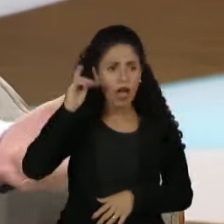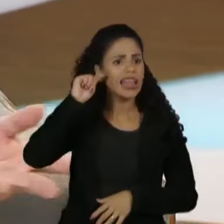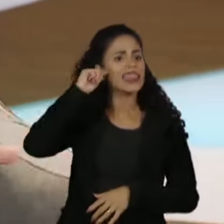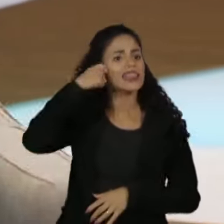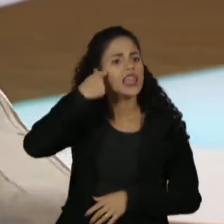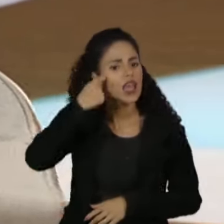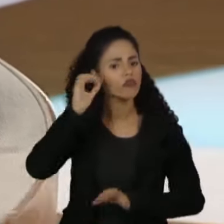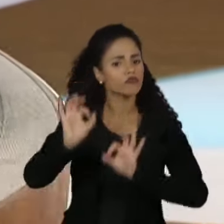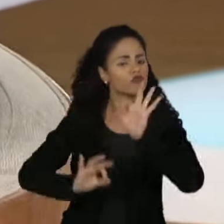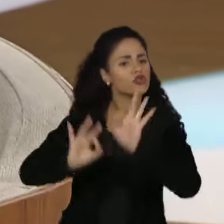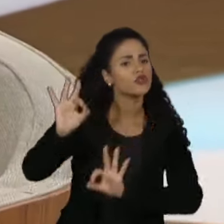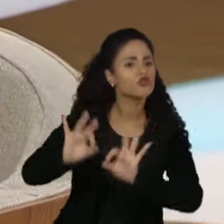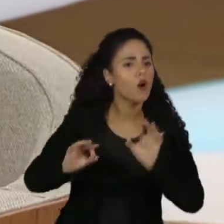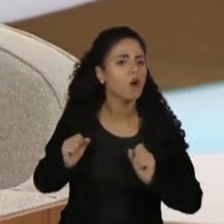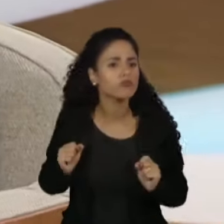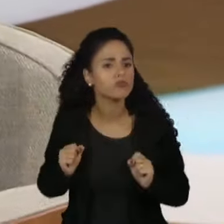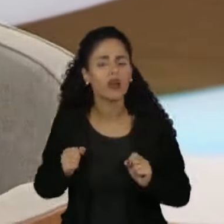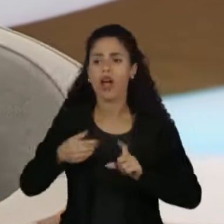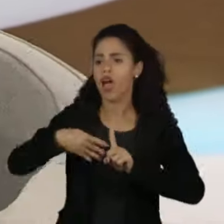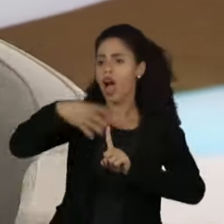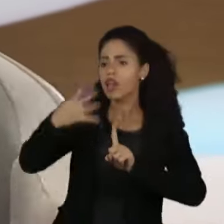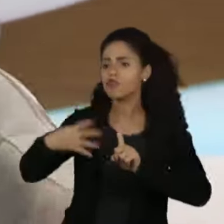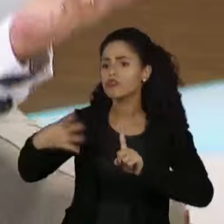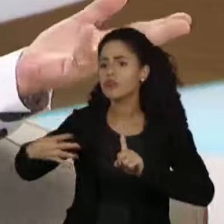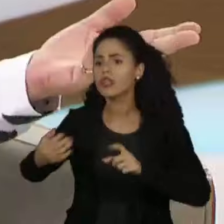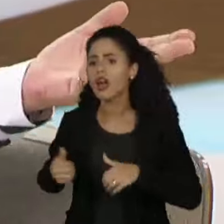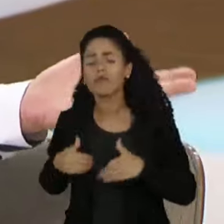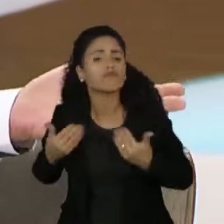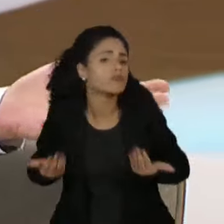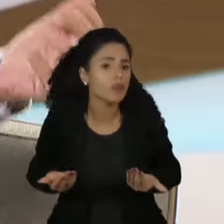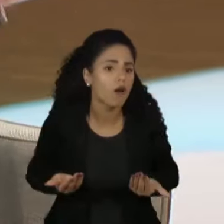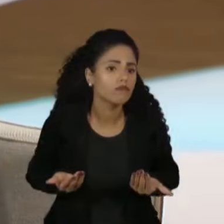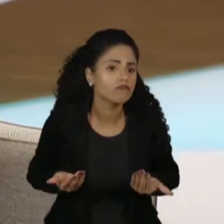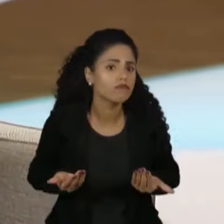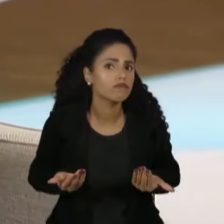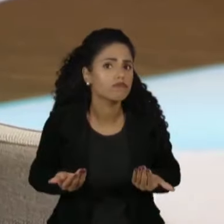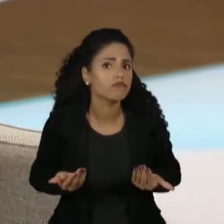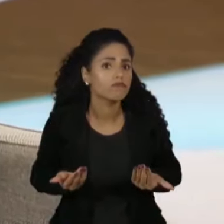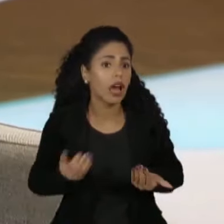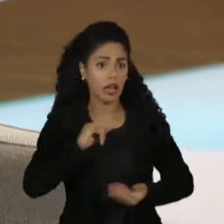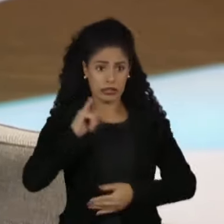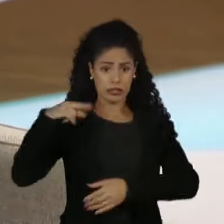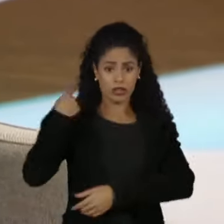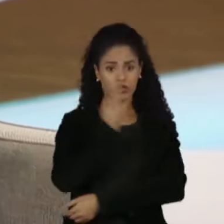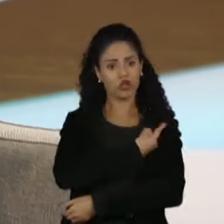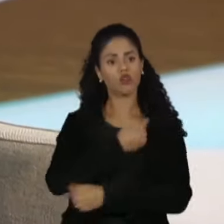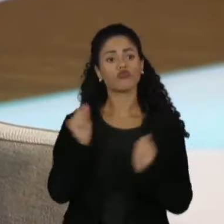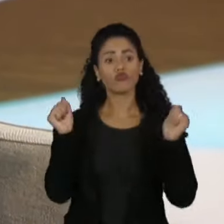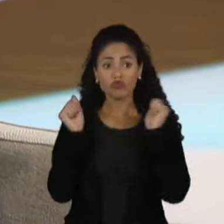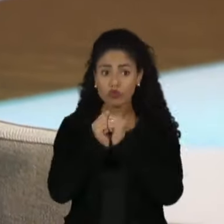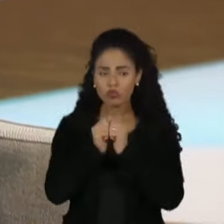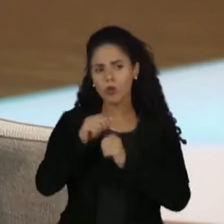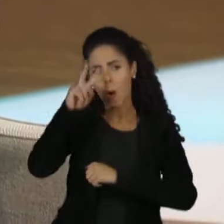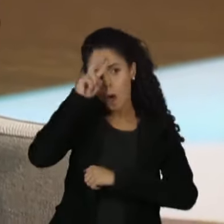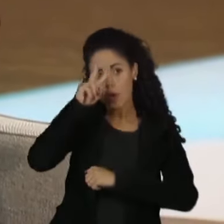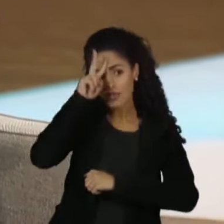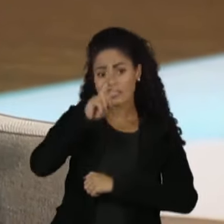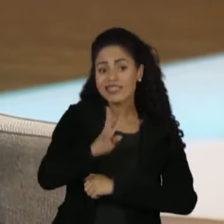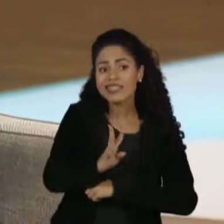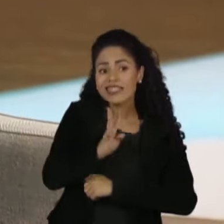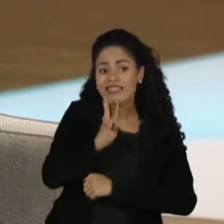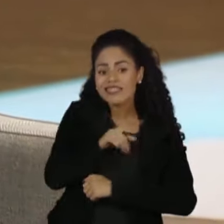se organizou, como que o movimento LGBT. Então, se nós somos capazes, se nós conhecemos essa história